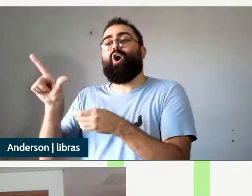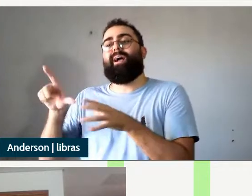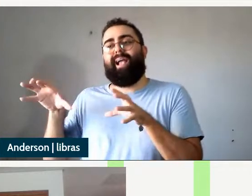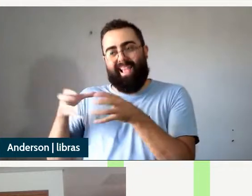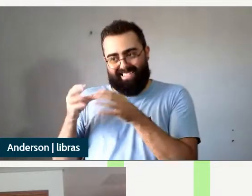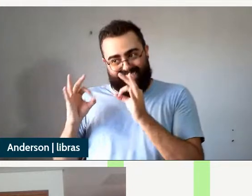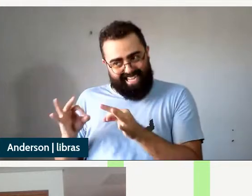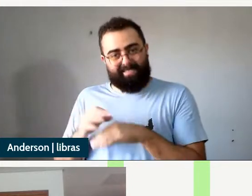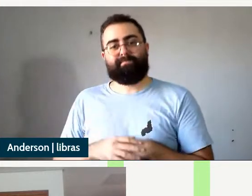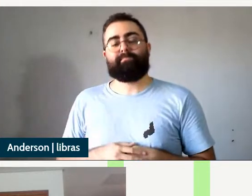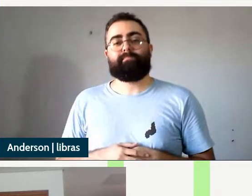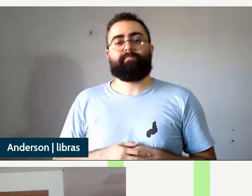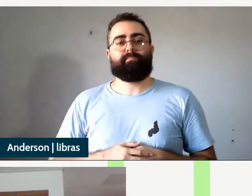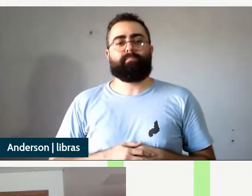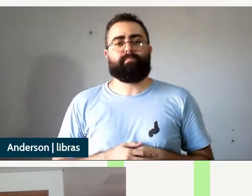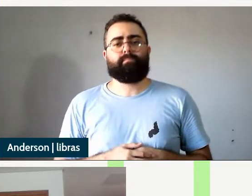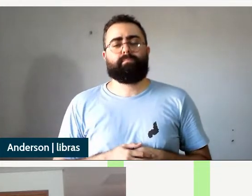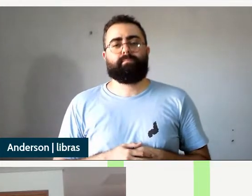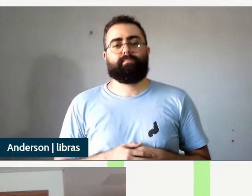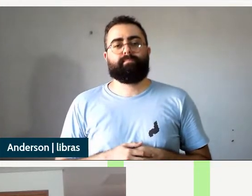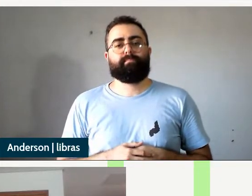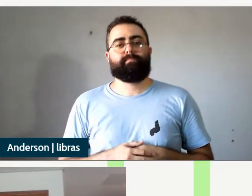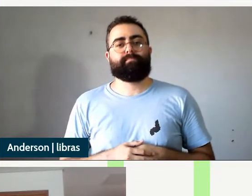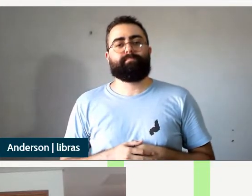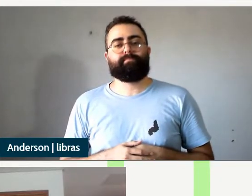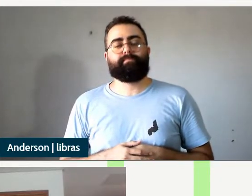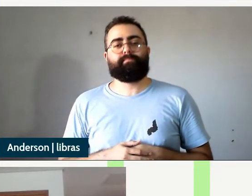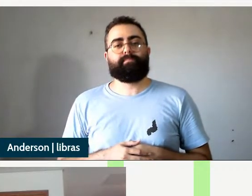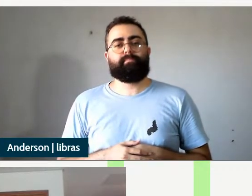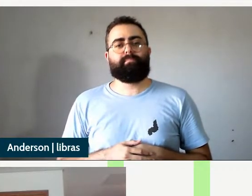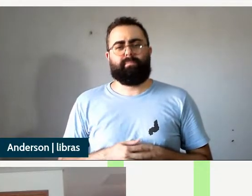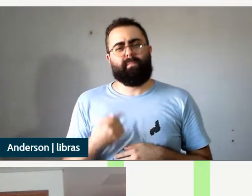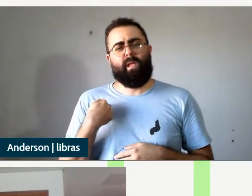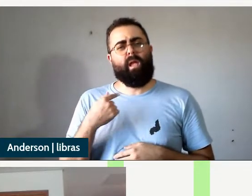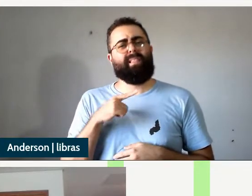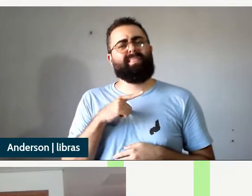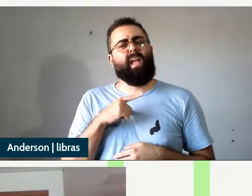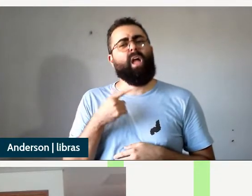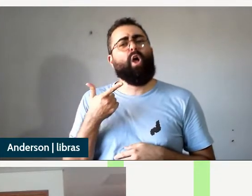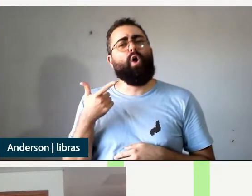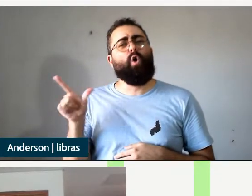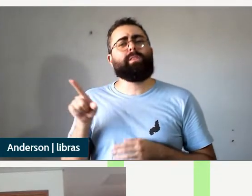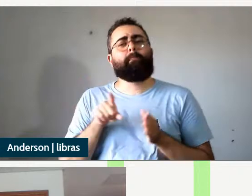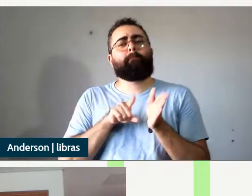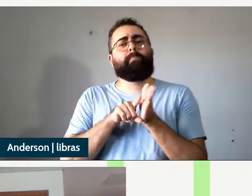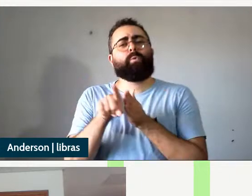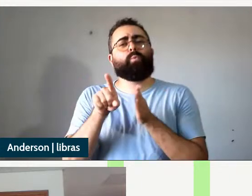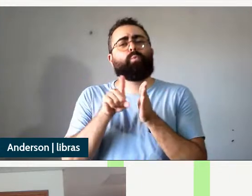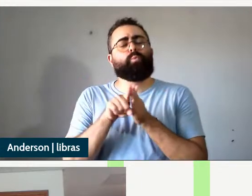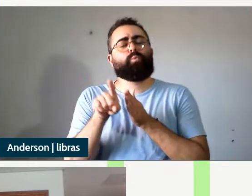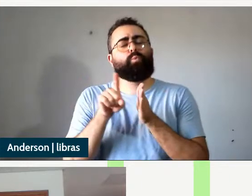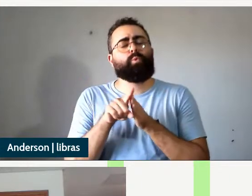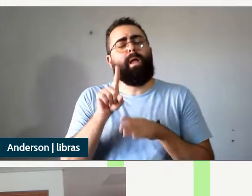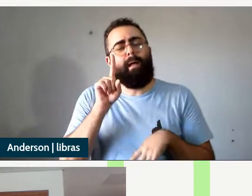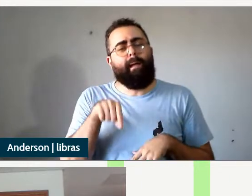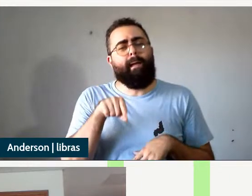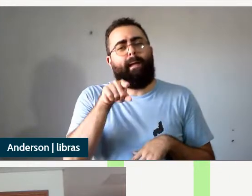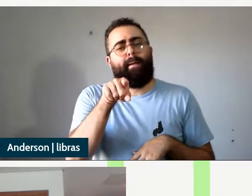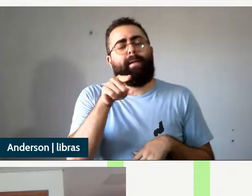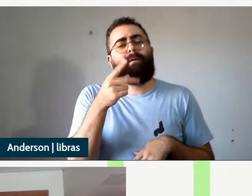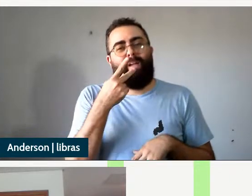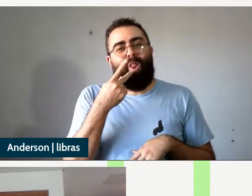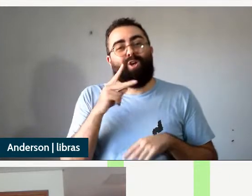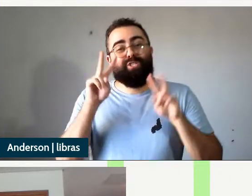bem eu teria até uma outra questão aqui que diz respeito a essa noção de maneira